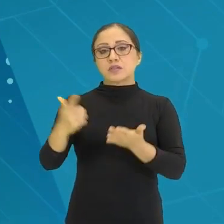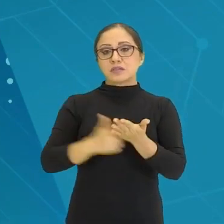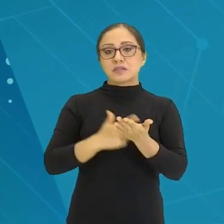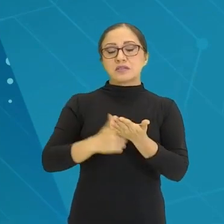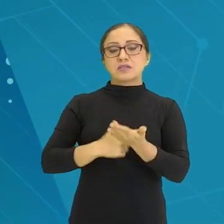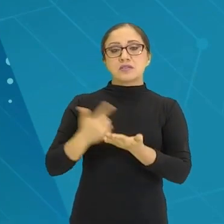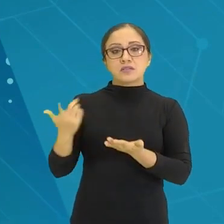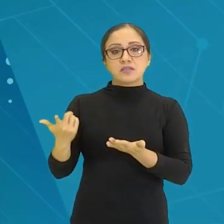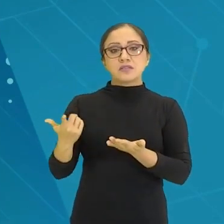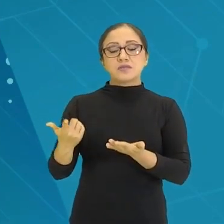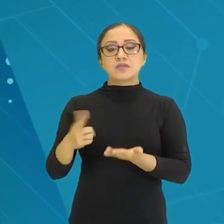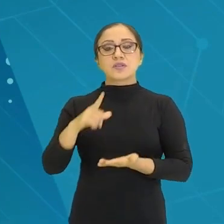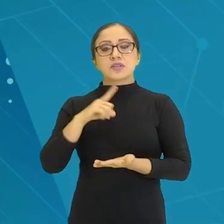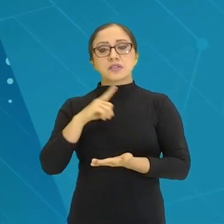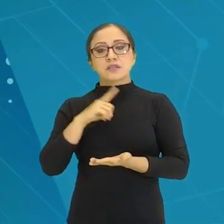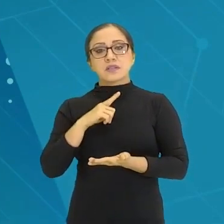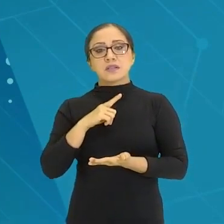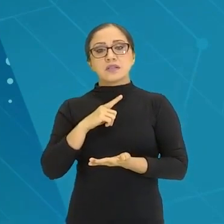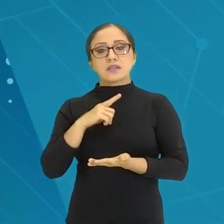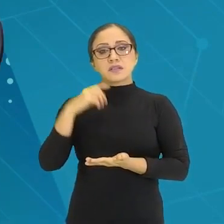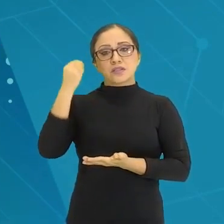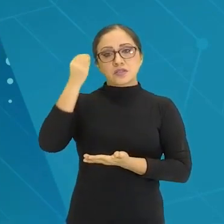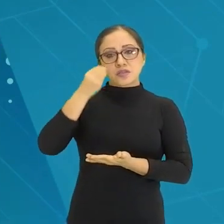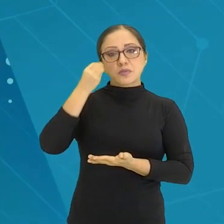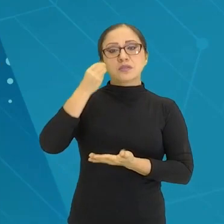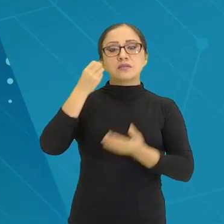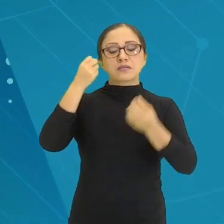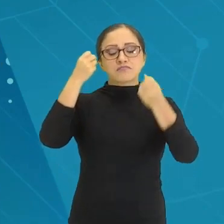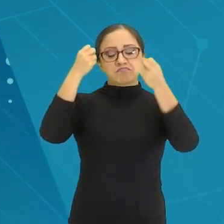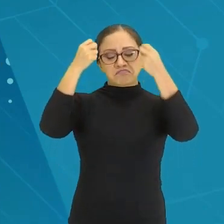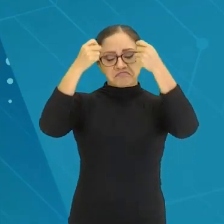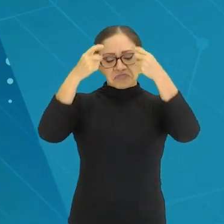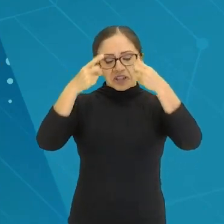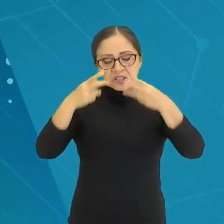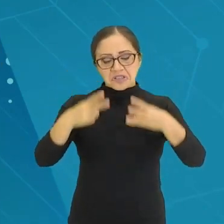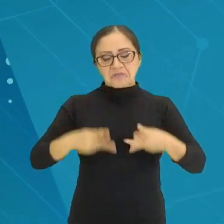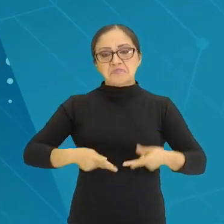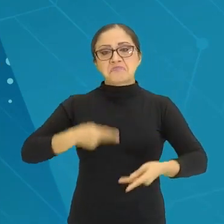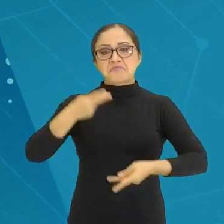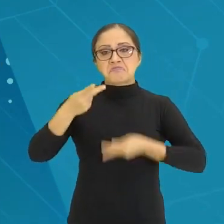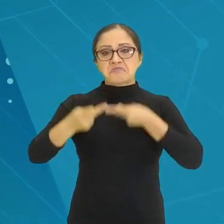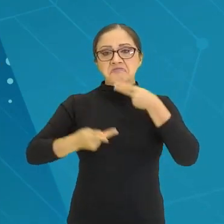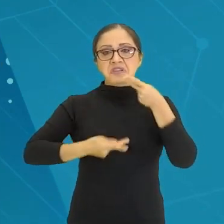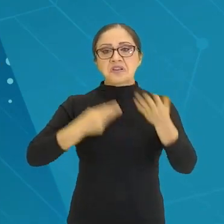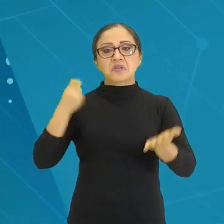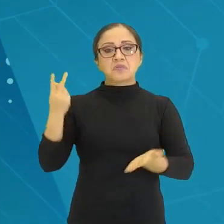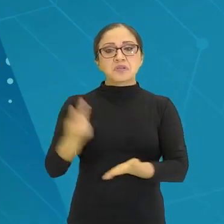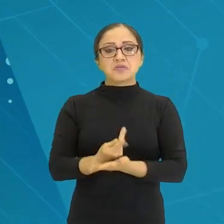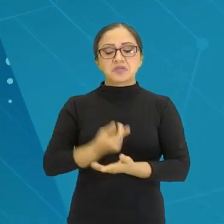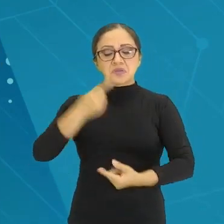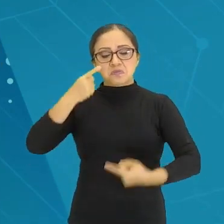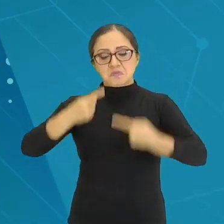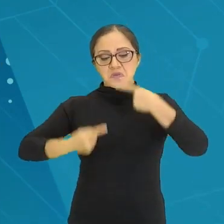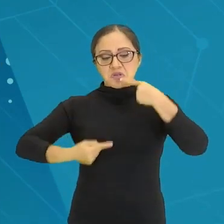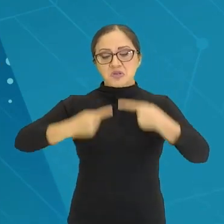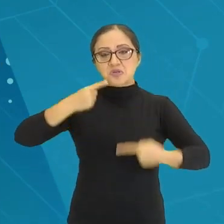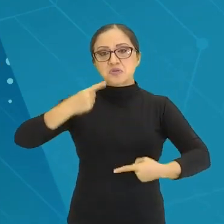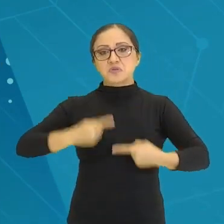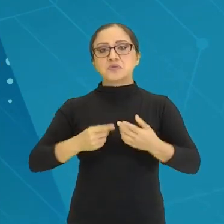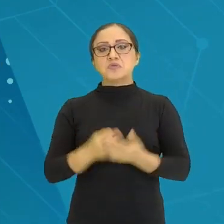existem casos que ela comenta, ela fala como aconteceu o caso e tal, põe em discussão o caso,